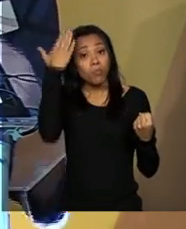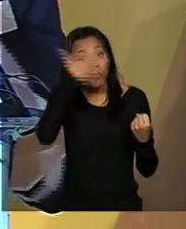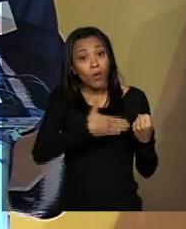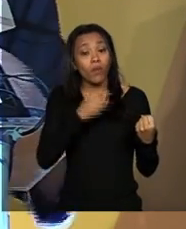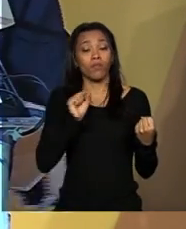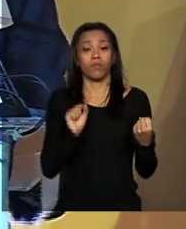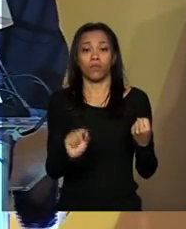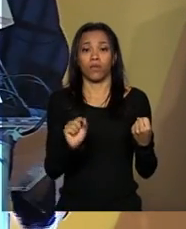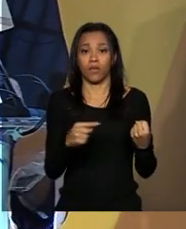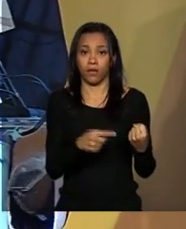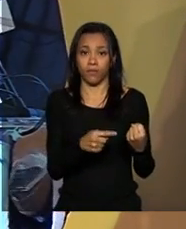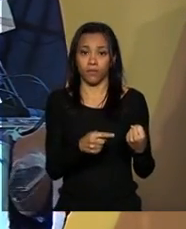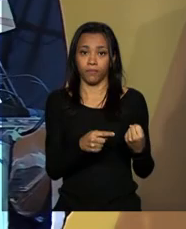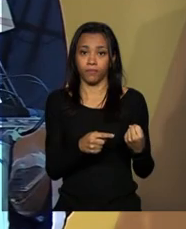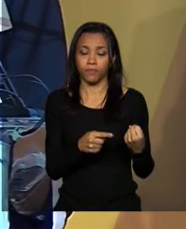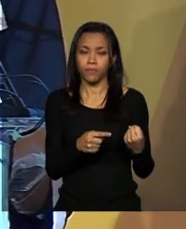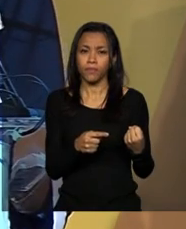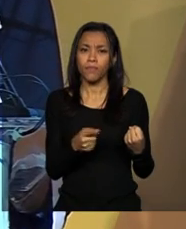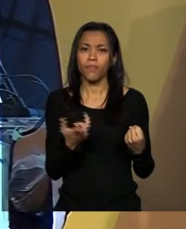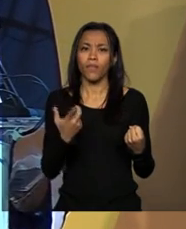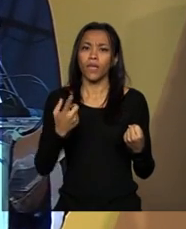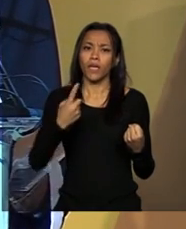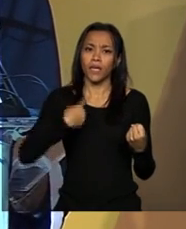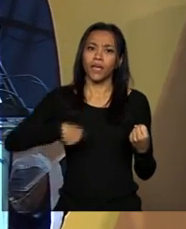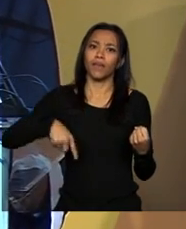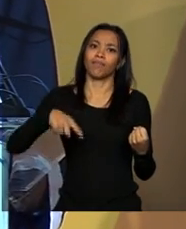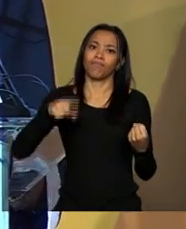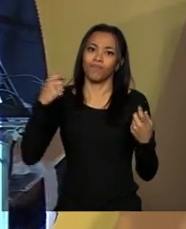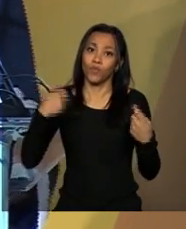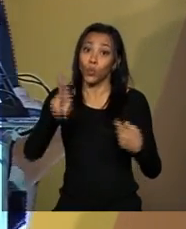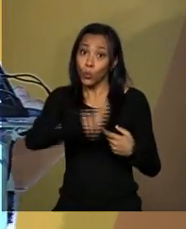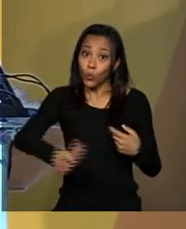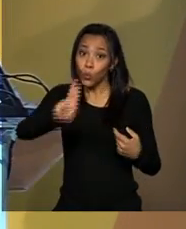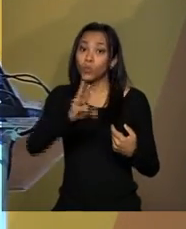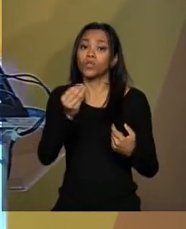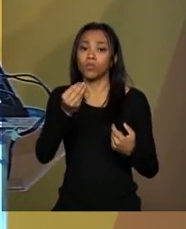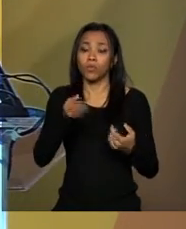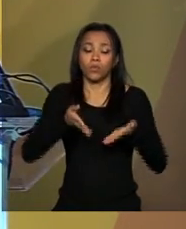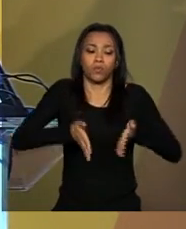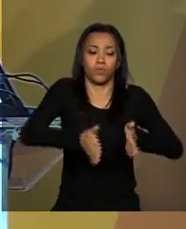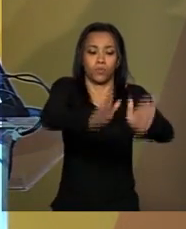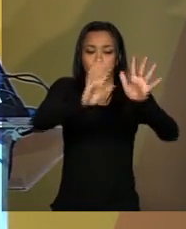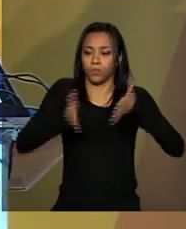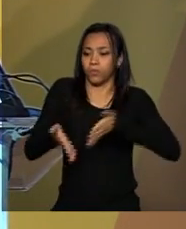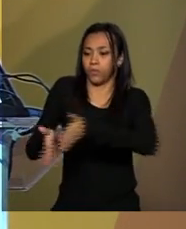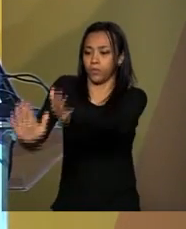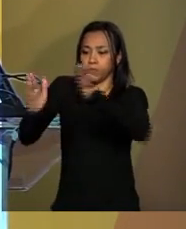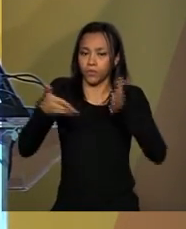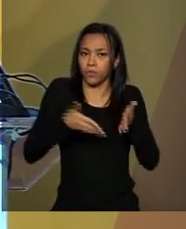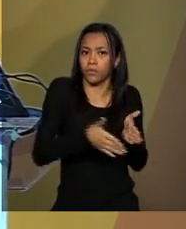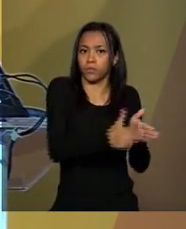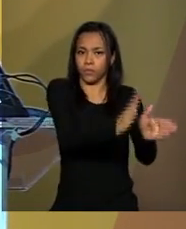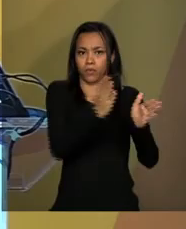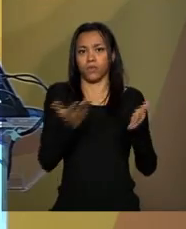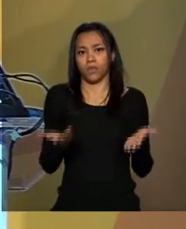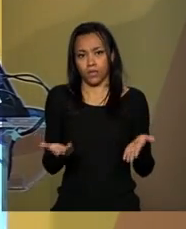pressão sobre as nossas rodovias. E, óbvio, o que você aliviar das